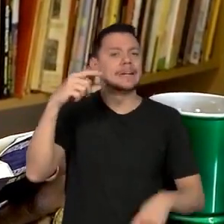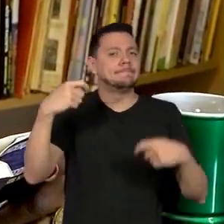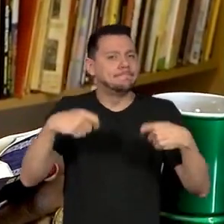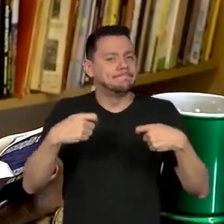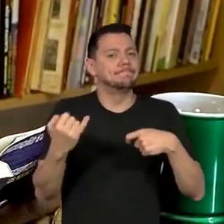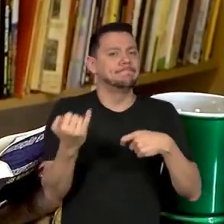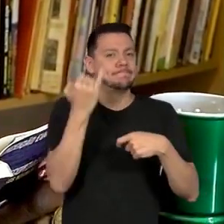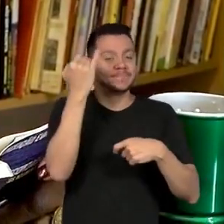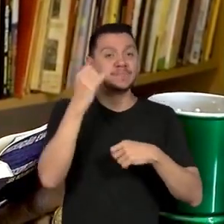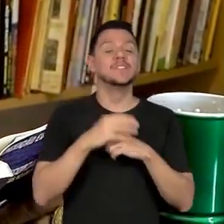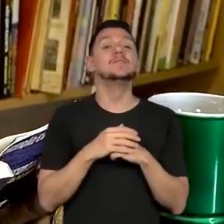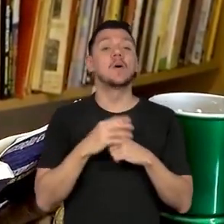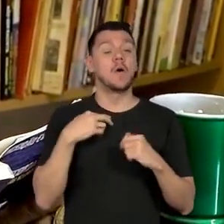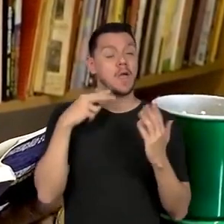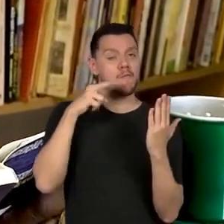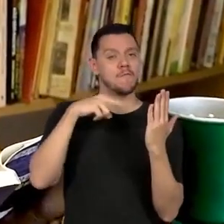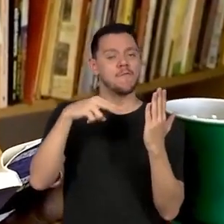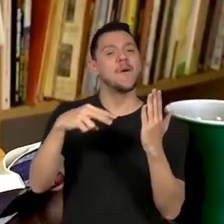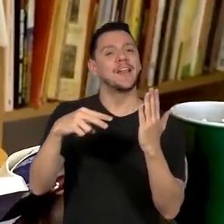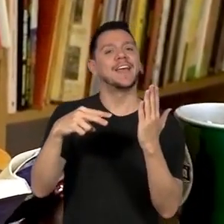leitura do poema.